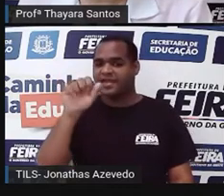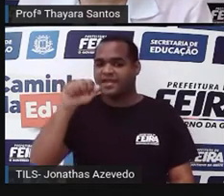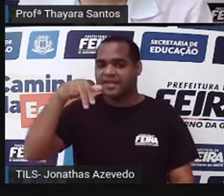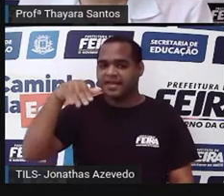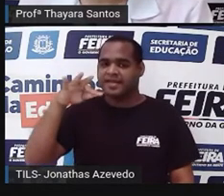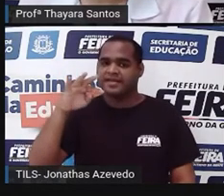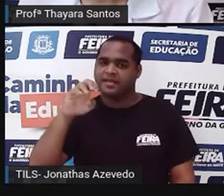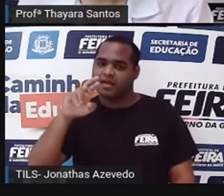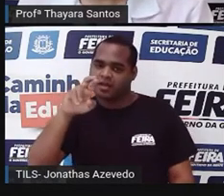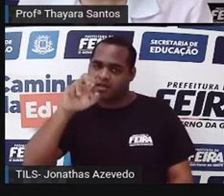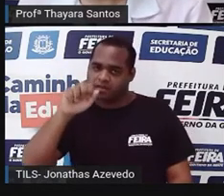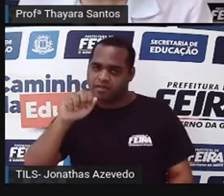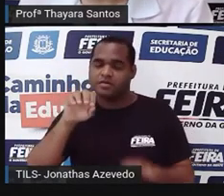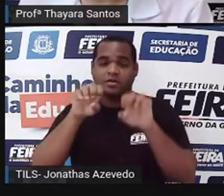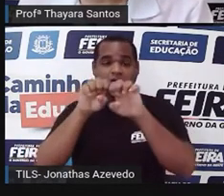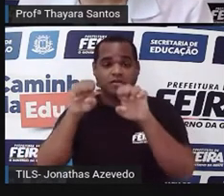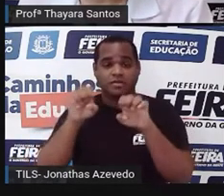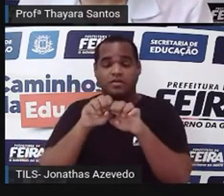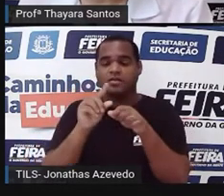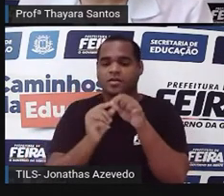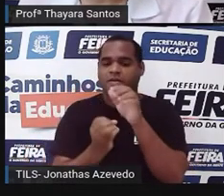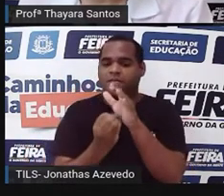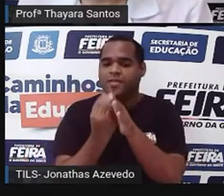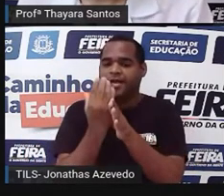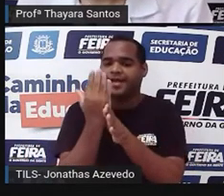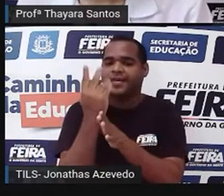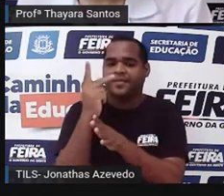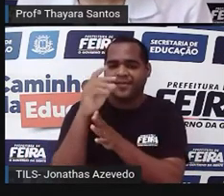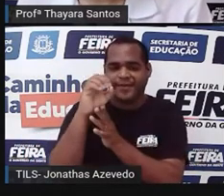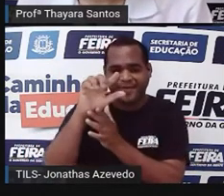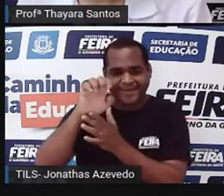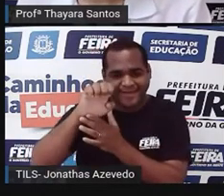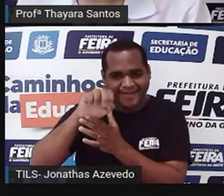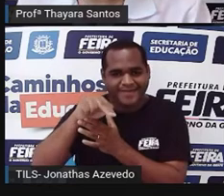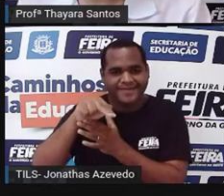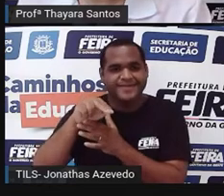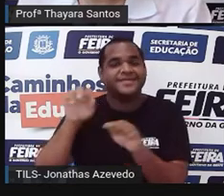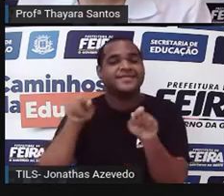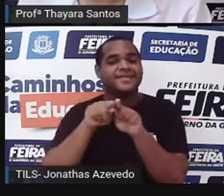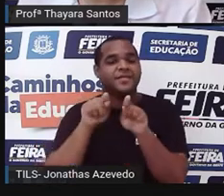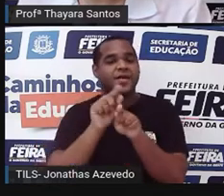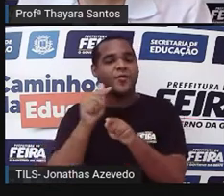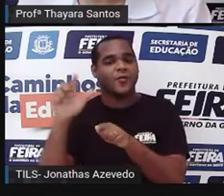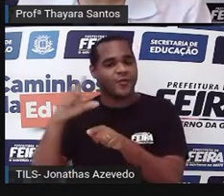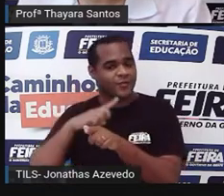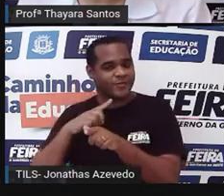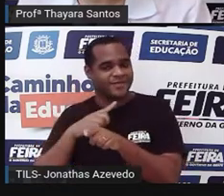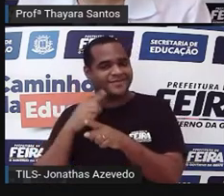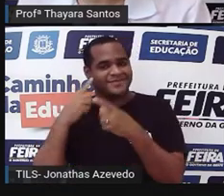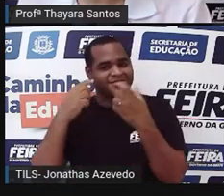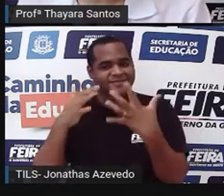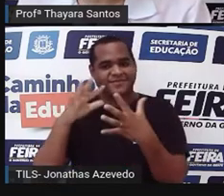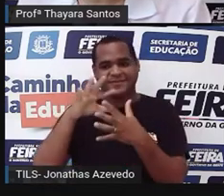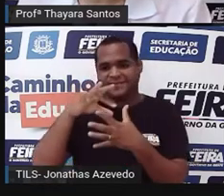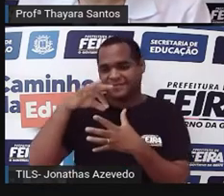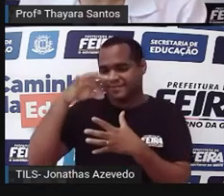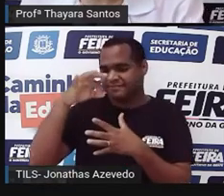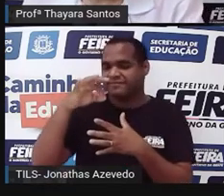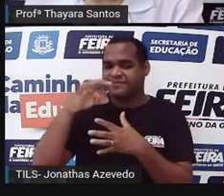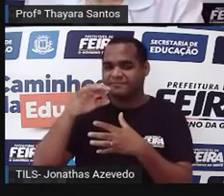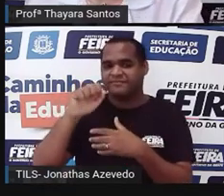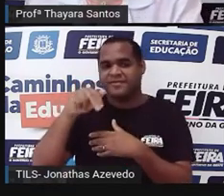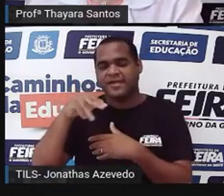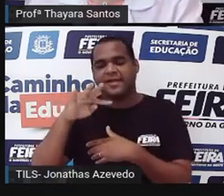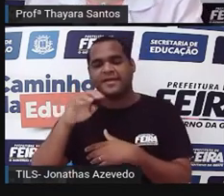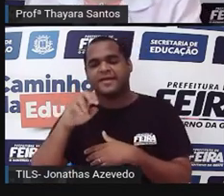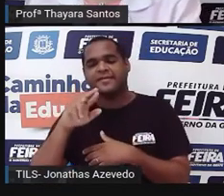essa estrutura que vai produzir o grão de pólen. E aqui, ó, esse outro fiozinho grudando a antera